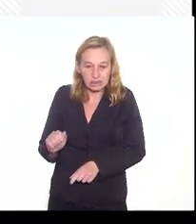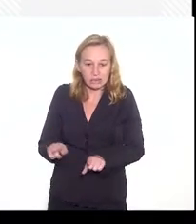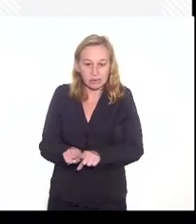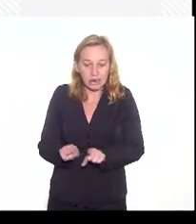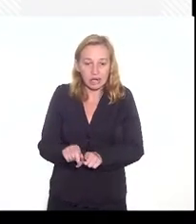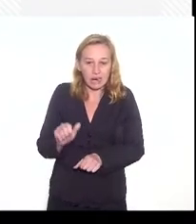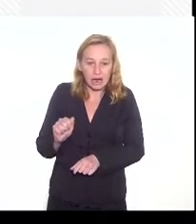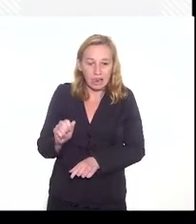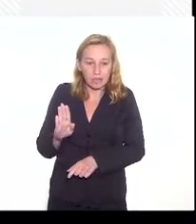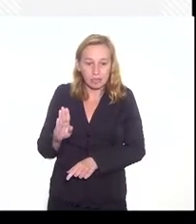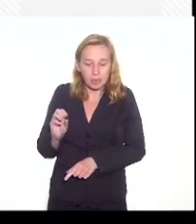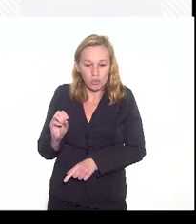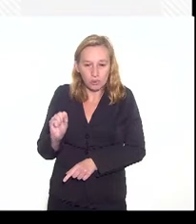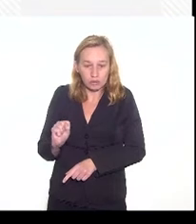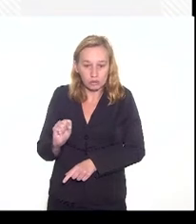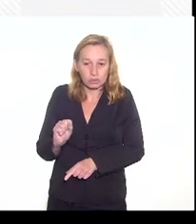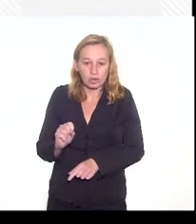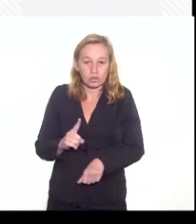serviço,